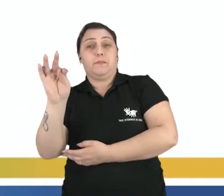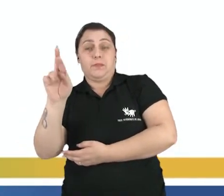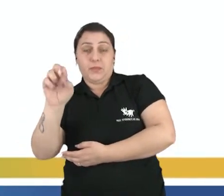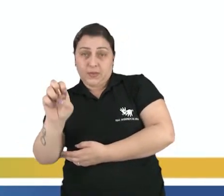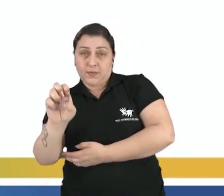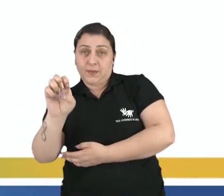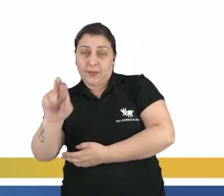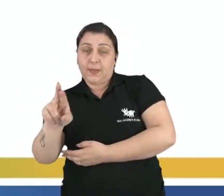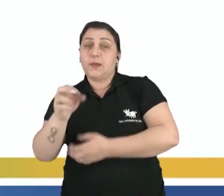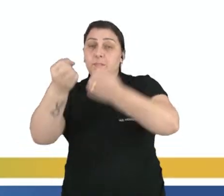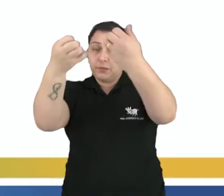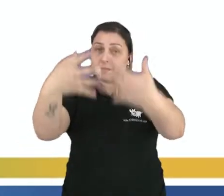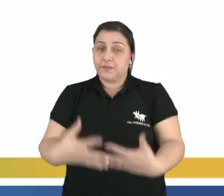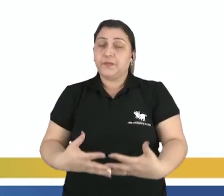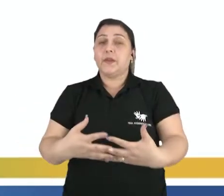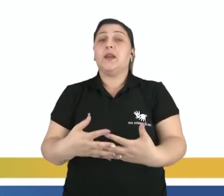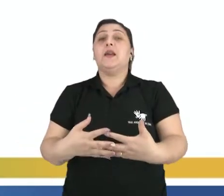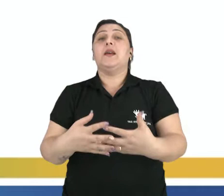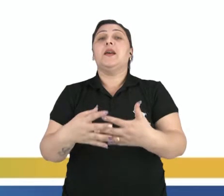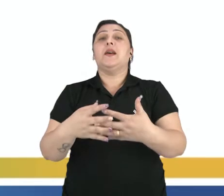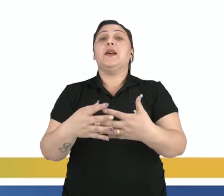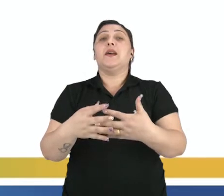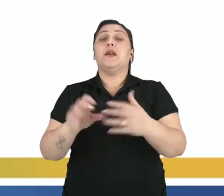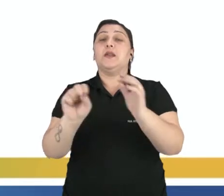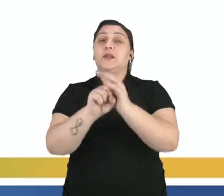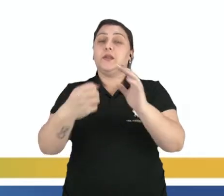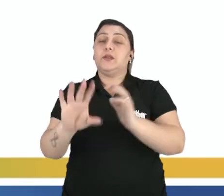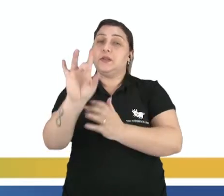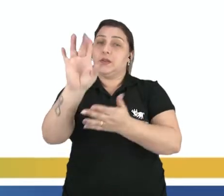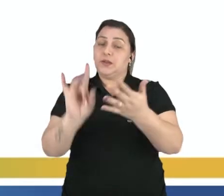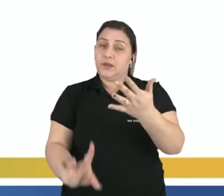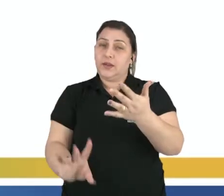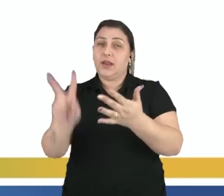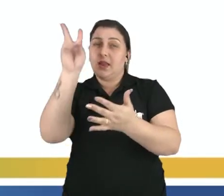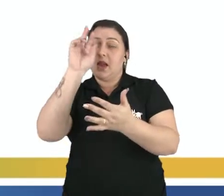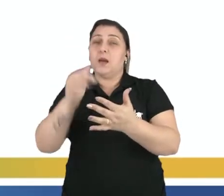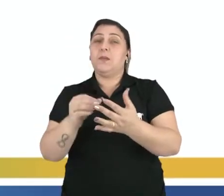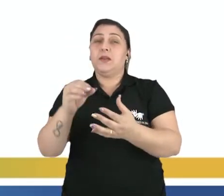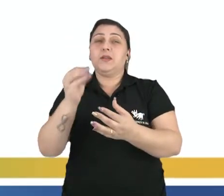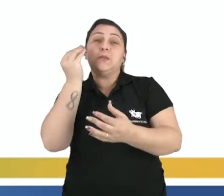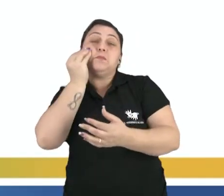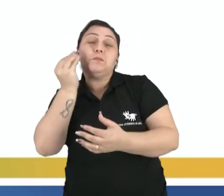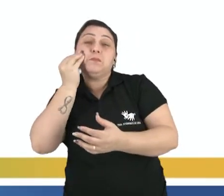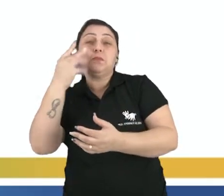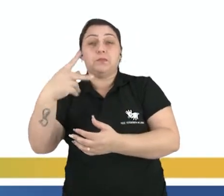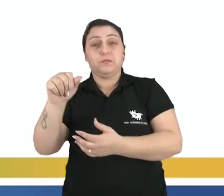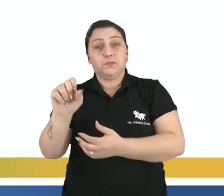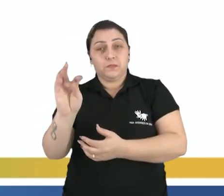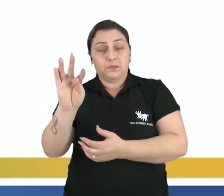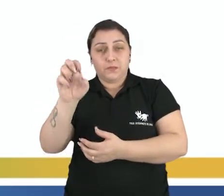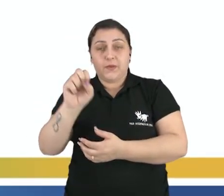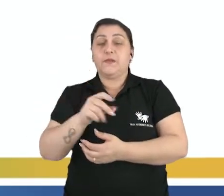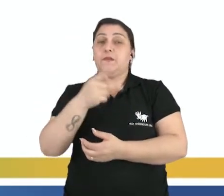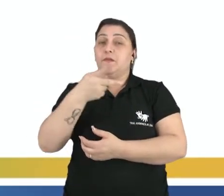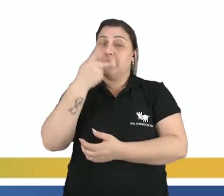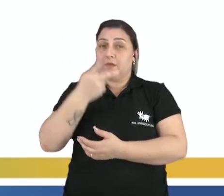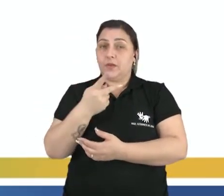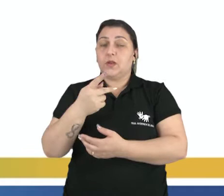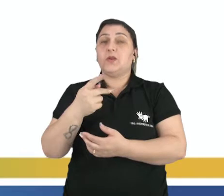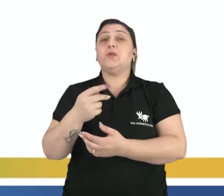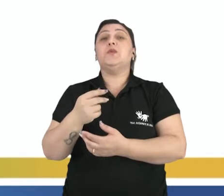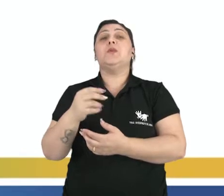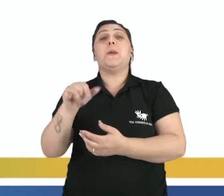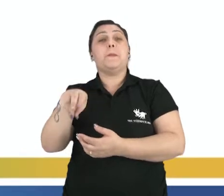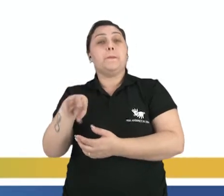definiu a função dos micro-organismos. Lembra dos experimentos de Pasteur? Foi lá que ele definiu então a função dos